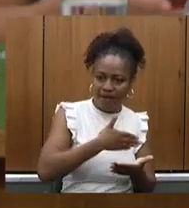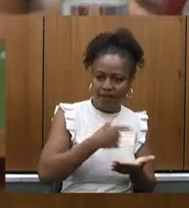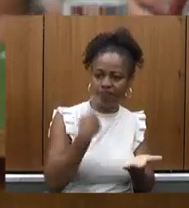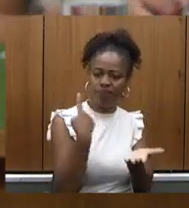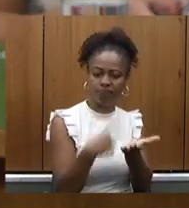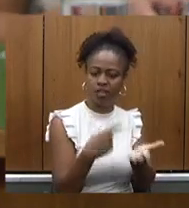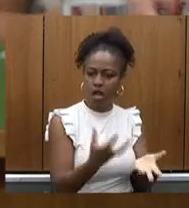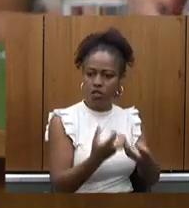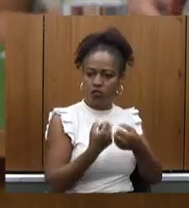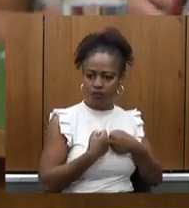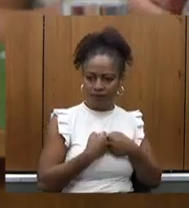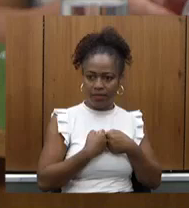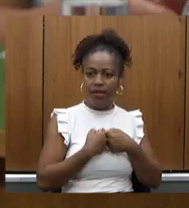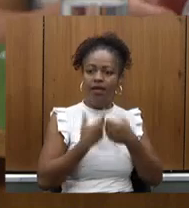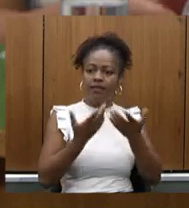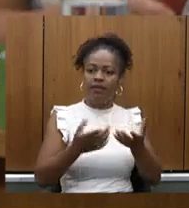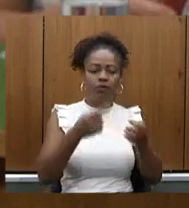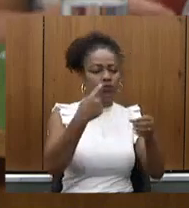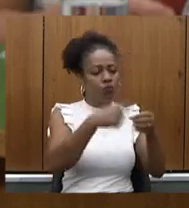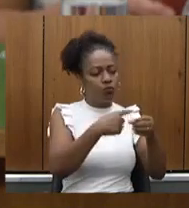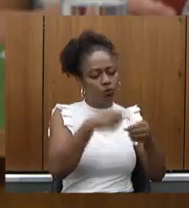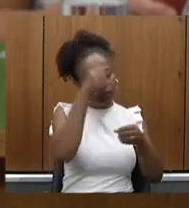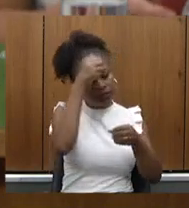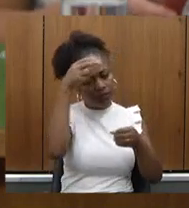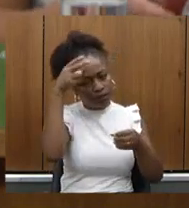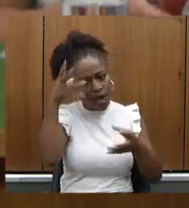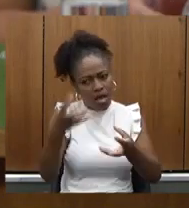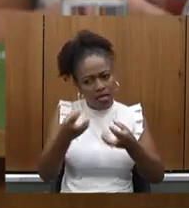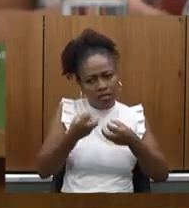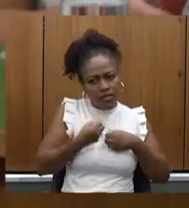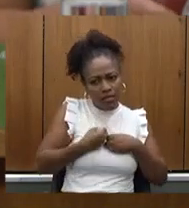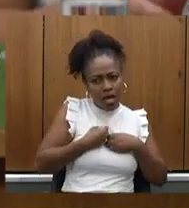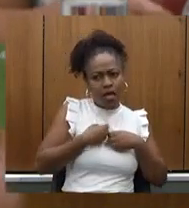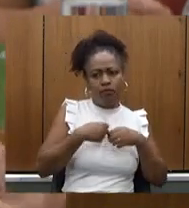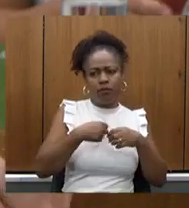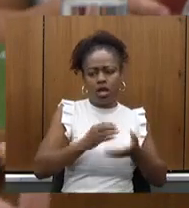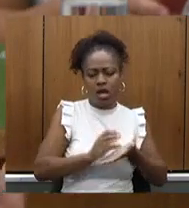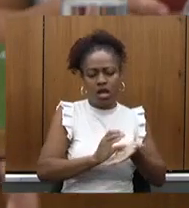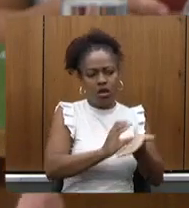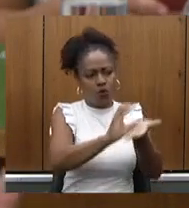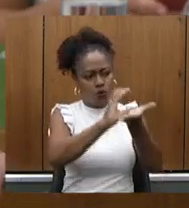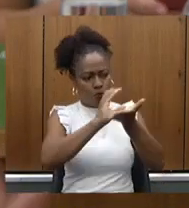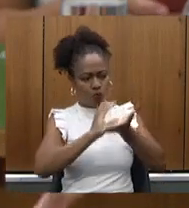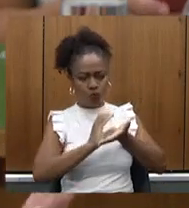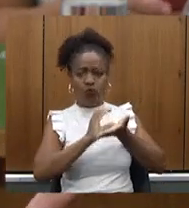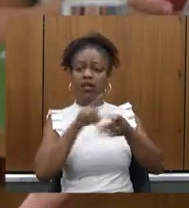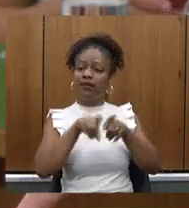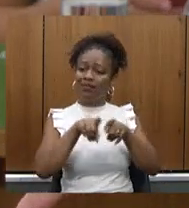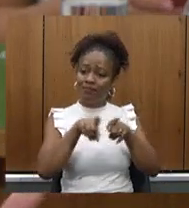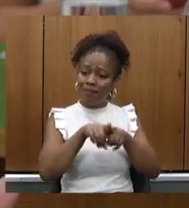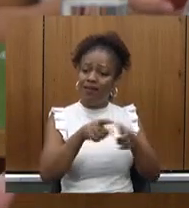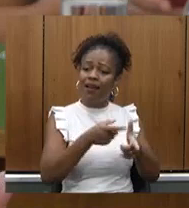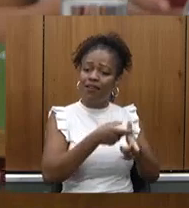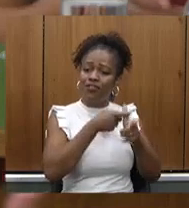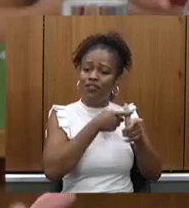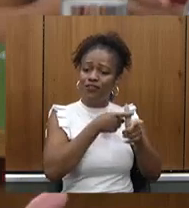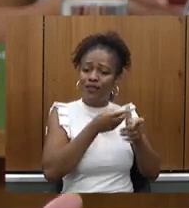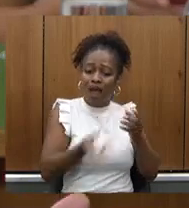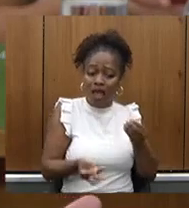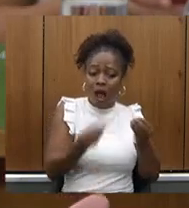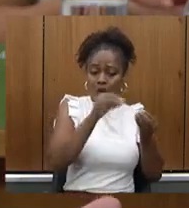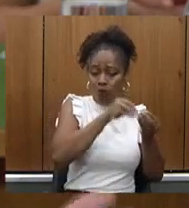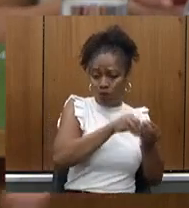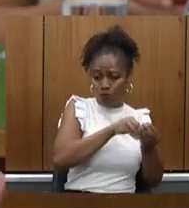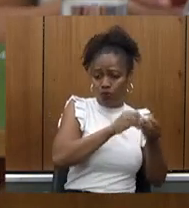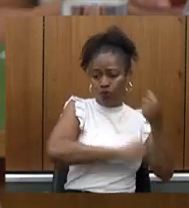municípios recebem todo o recurso ordinário e ainda recebe e pouco da dívida acumulada durante os anos então se tem